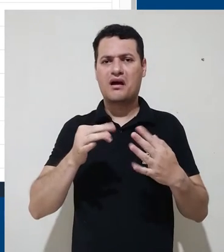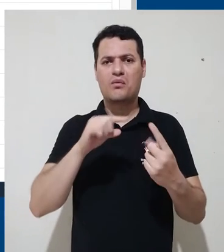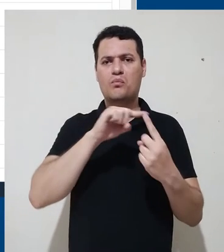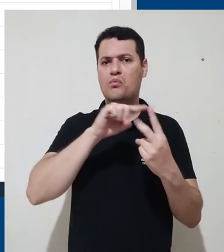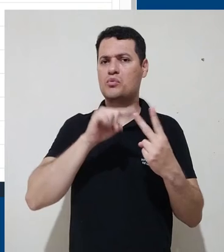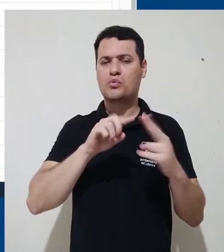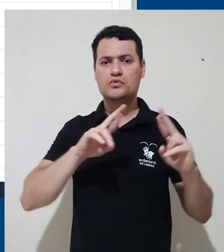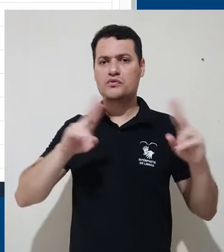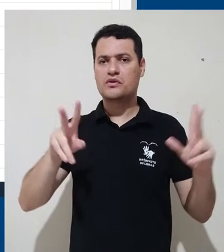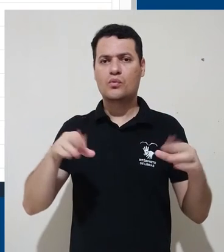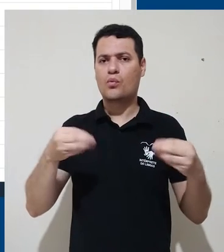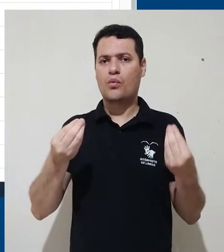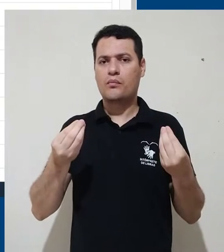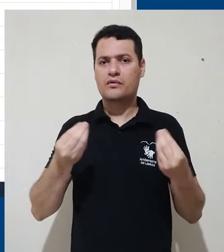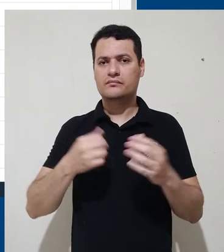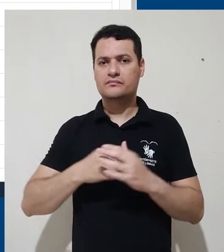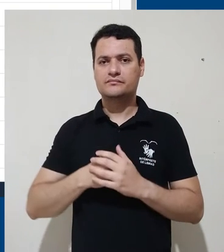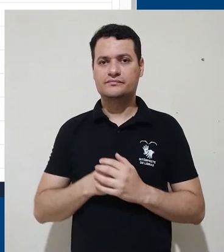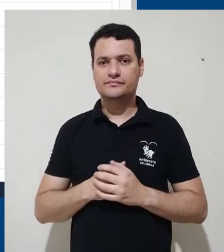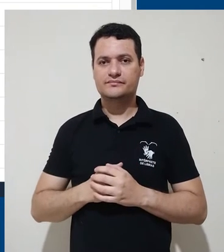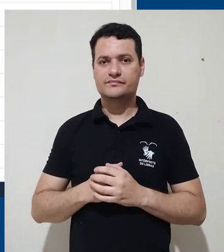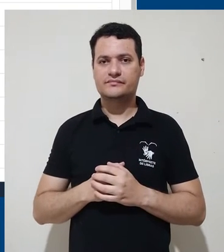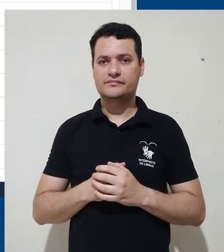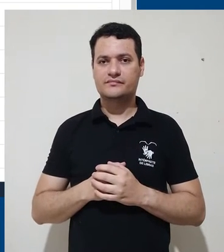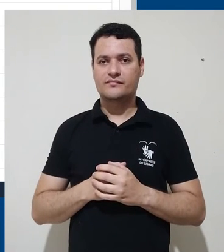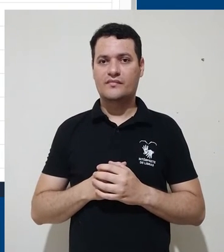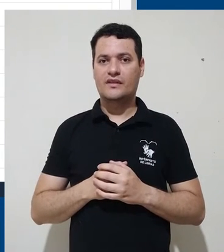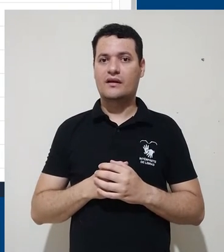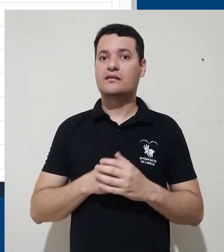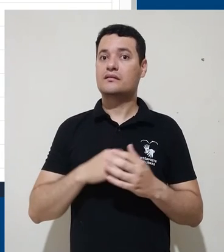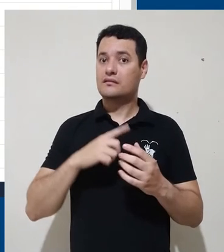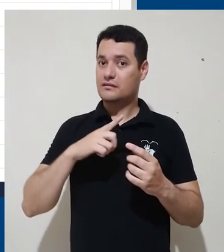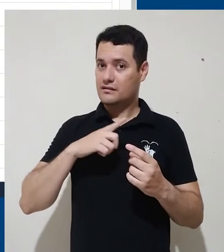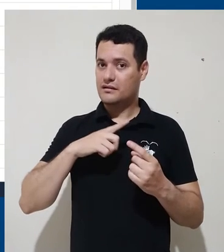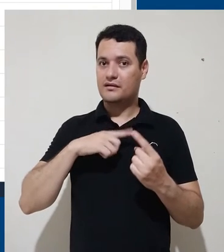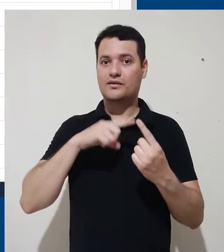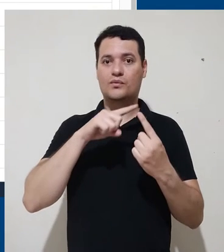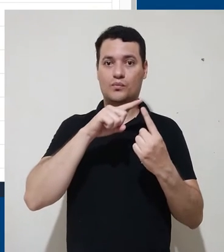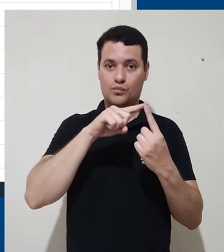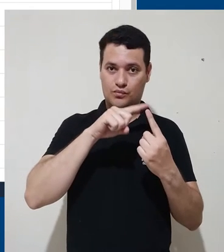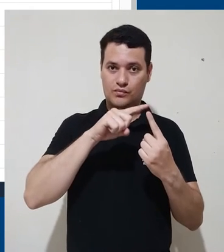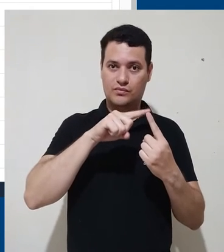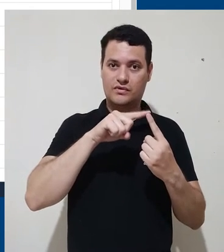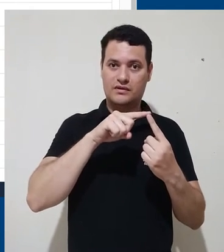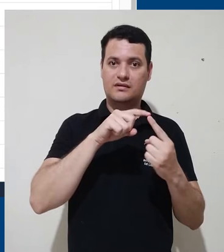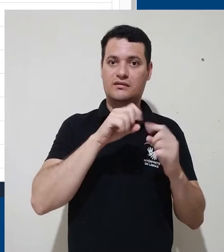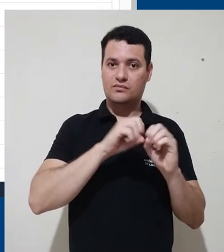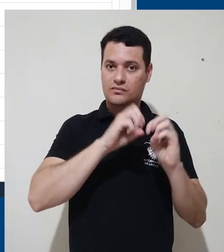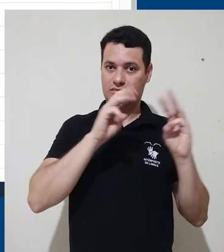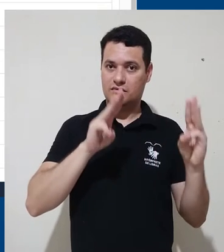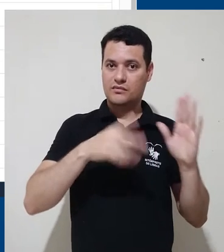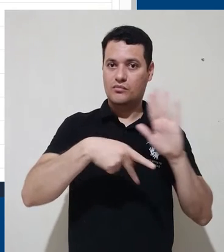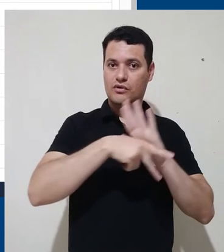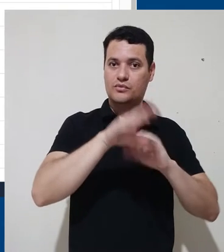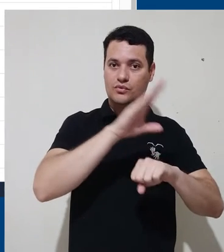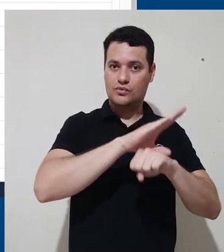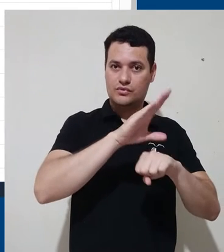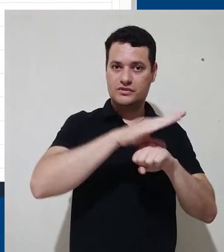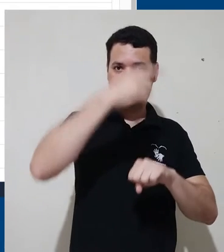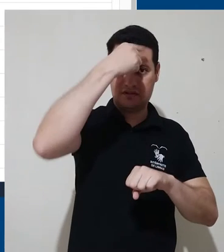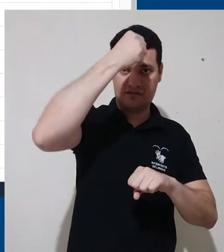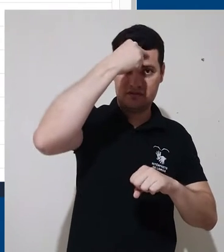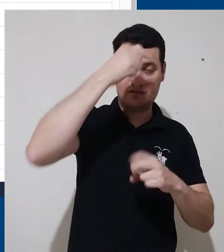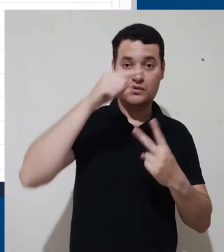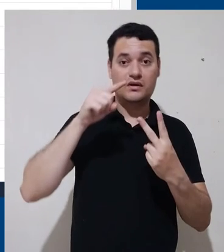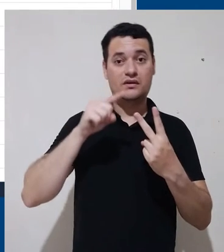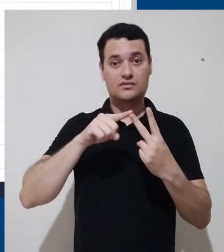diferenças entre as duas. Título vídeo anterior, nós temos uma plataforma para os cursos de graduação e nós temos uma